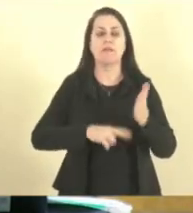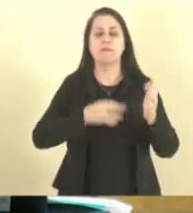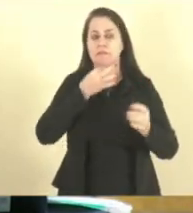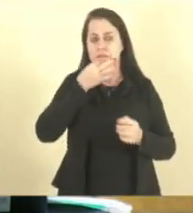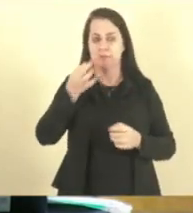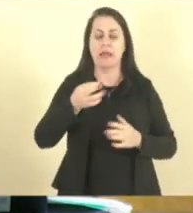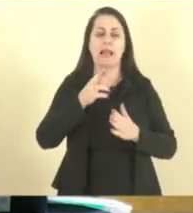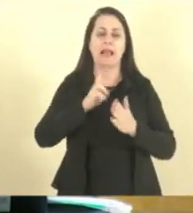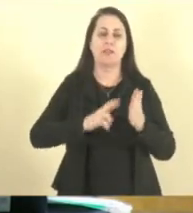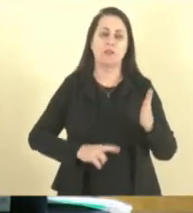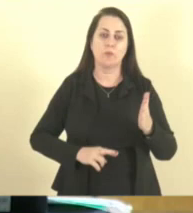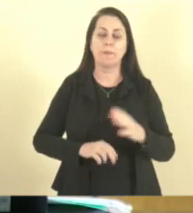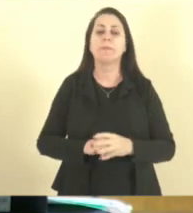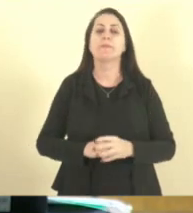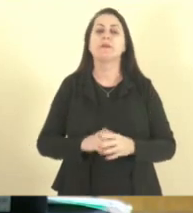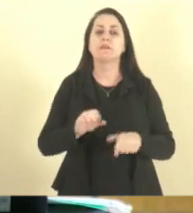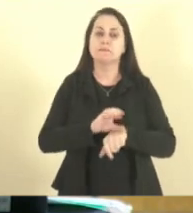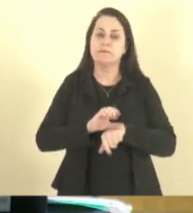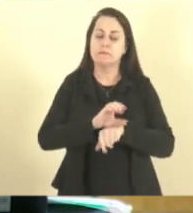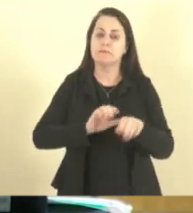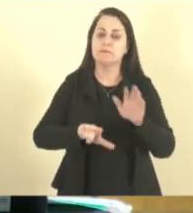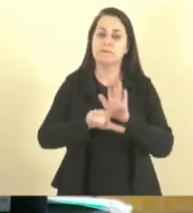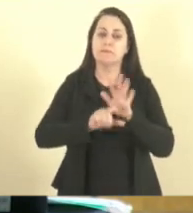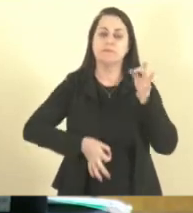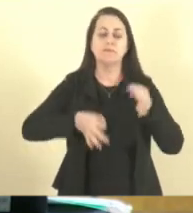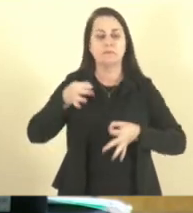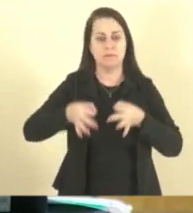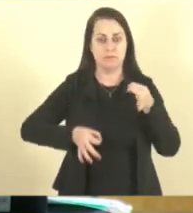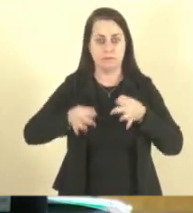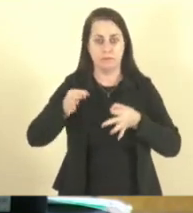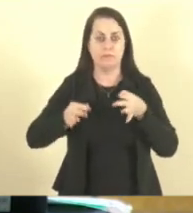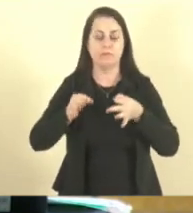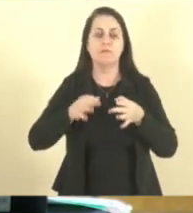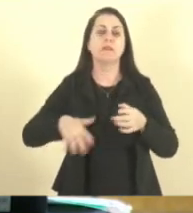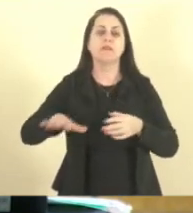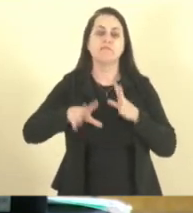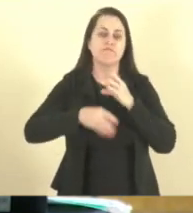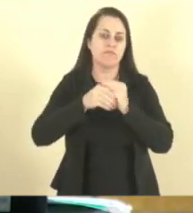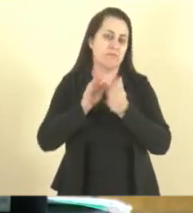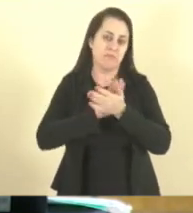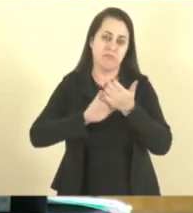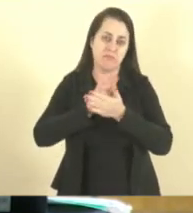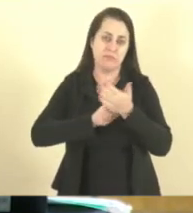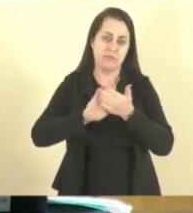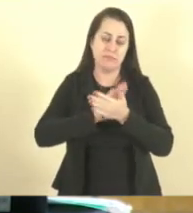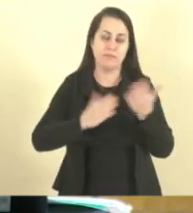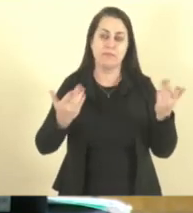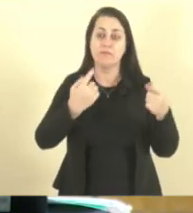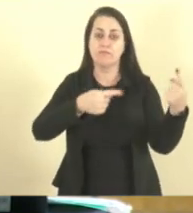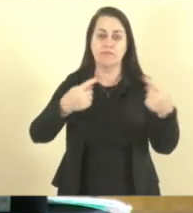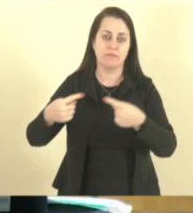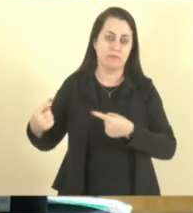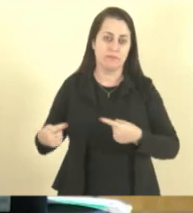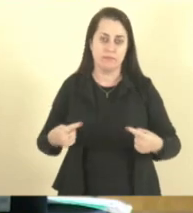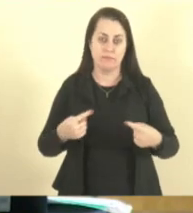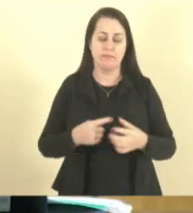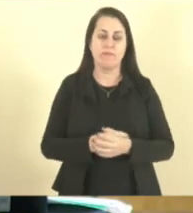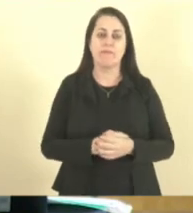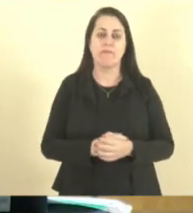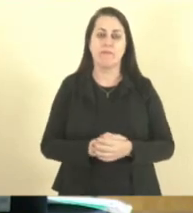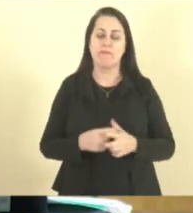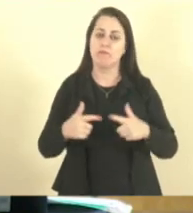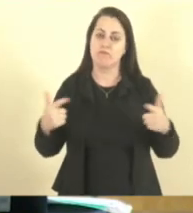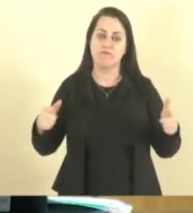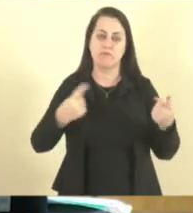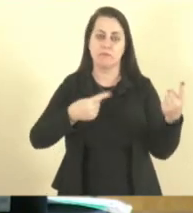Procuradoria da Casa pela Constituição da Legalidade, Jurisdicidade e Boa Técnica Legislativa sem emenda. Coloco a matéria em discussão. Não